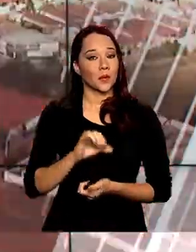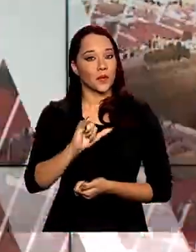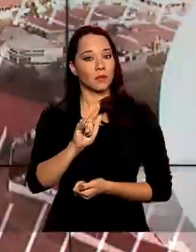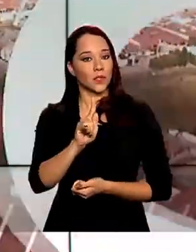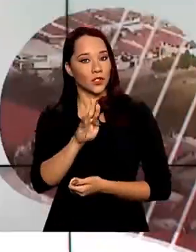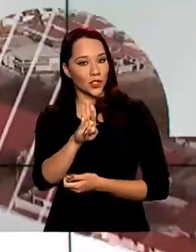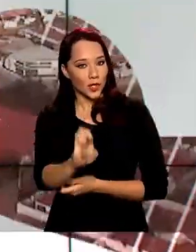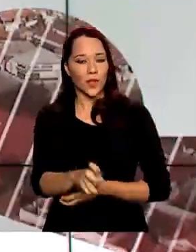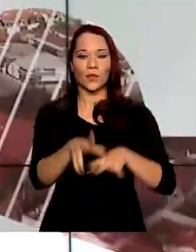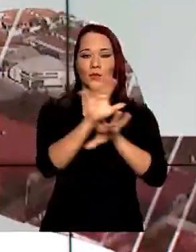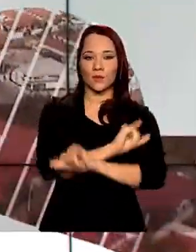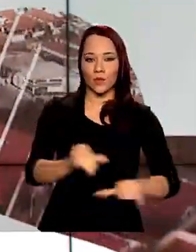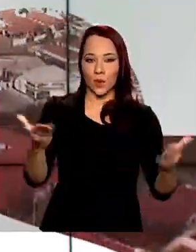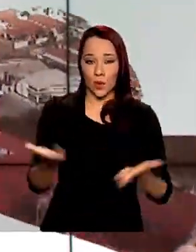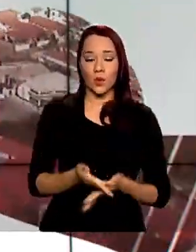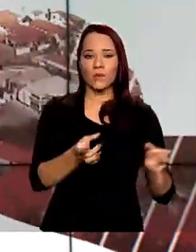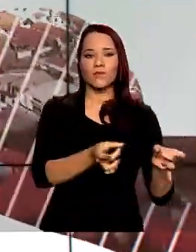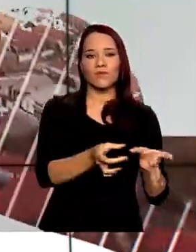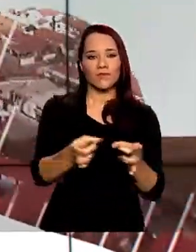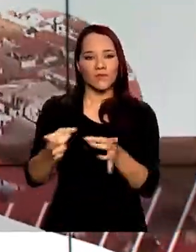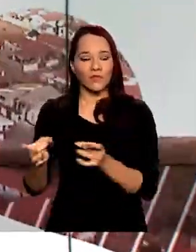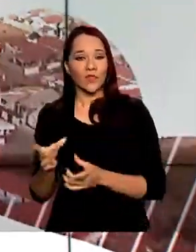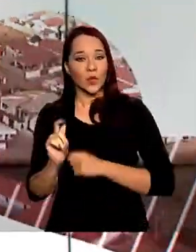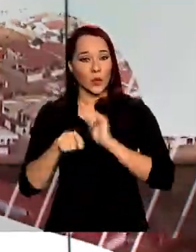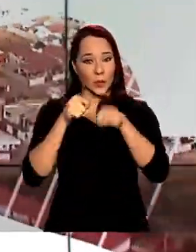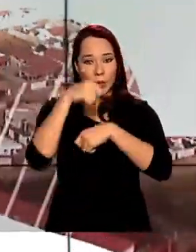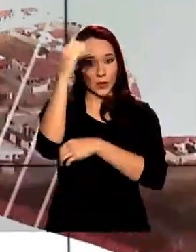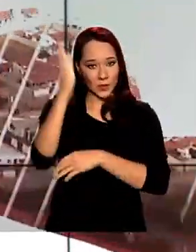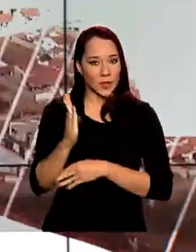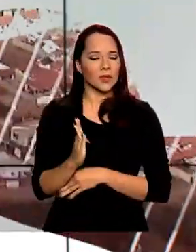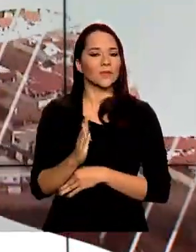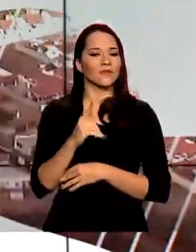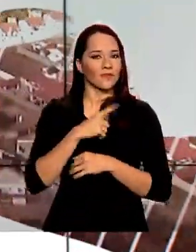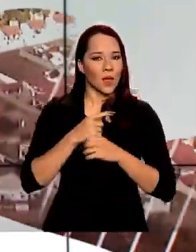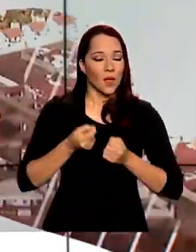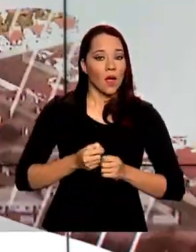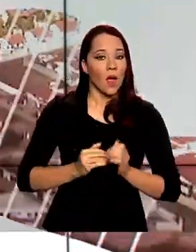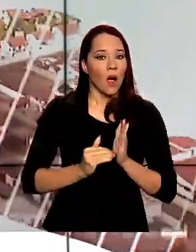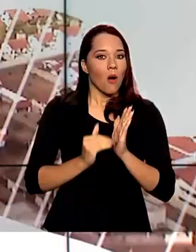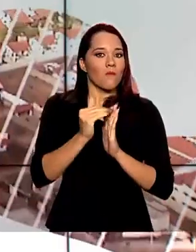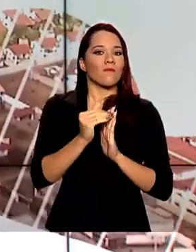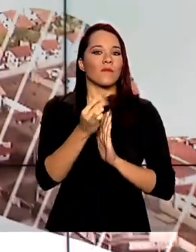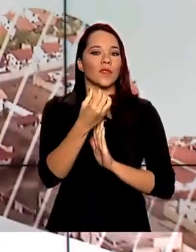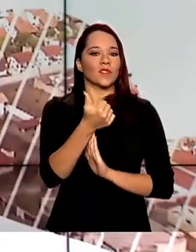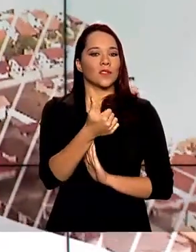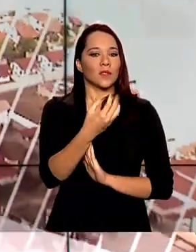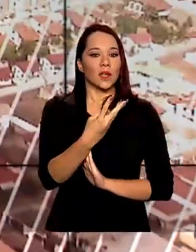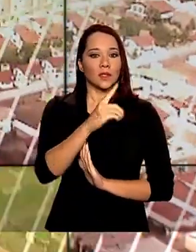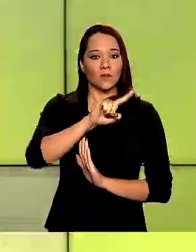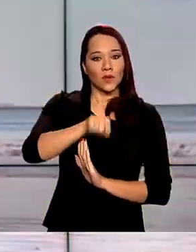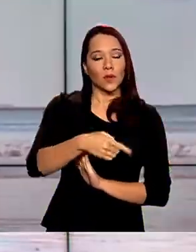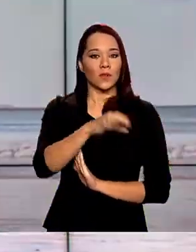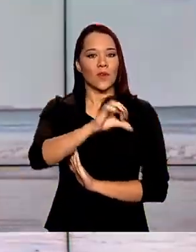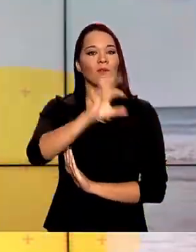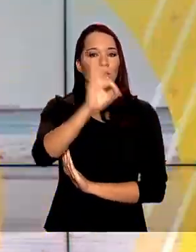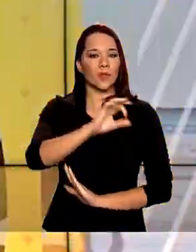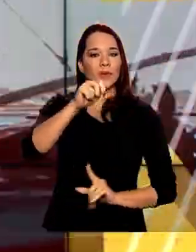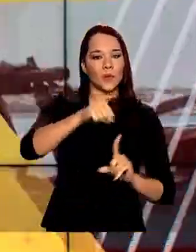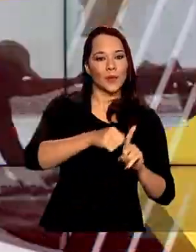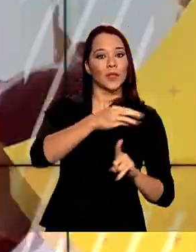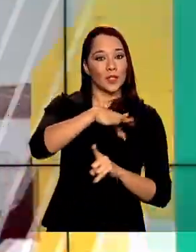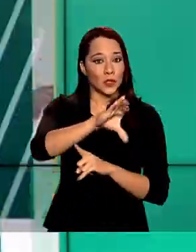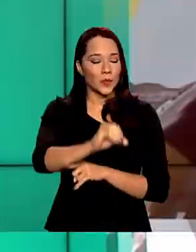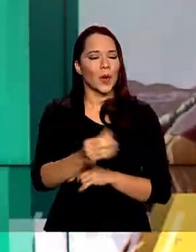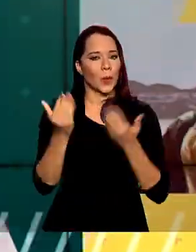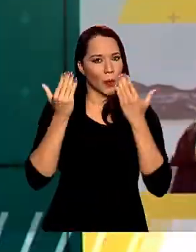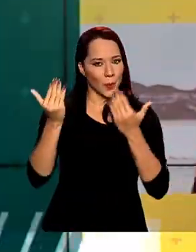IBGE divulgou hoje que as vendas do comércio no Brasil tiveram alta de 13,9% no mês de maio,